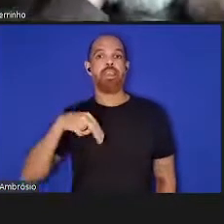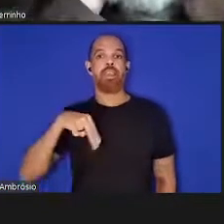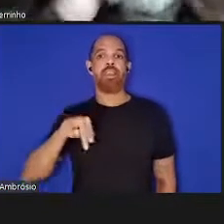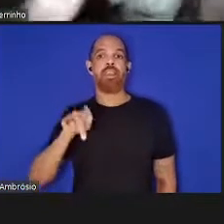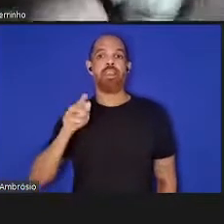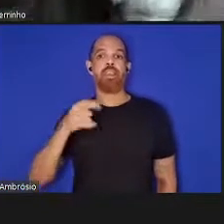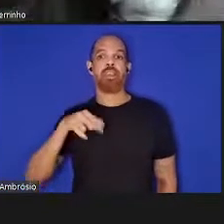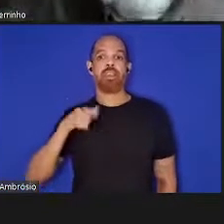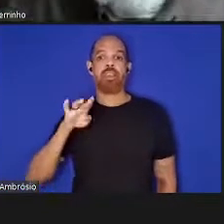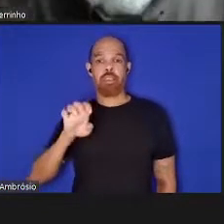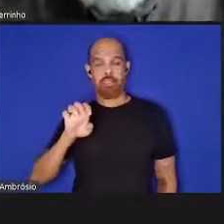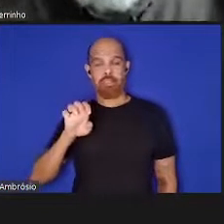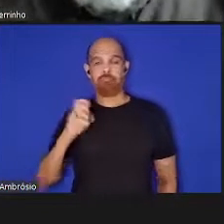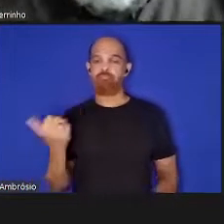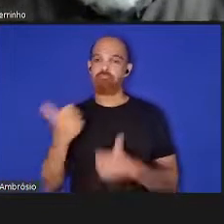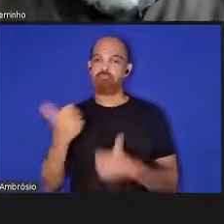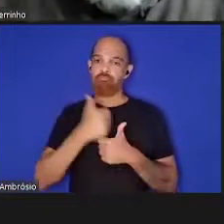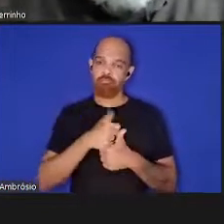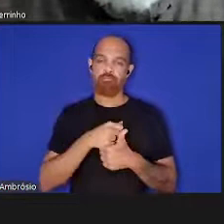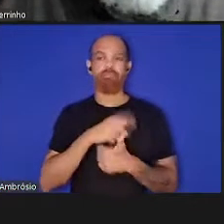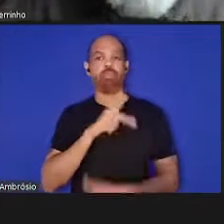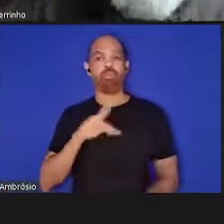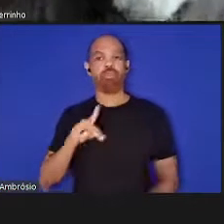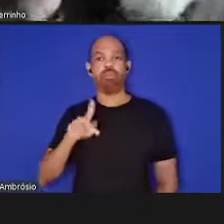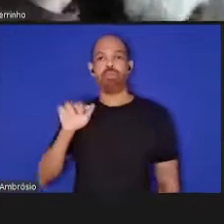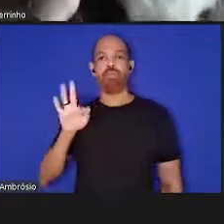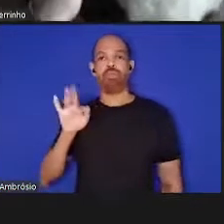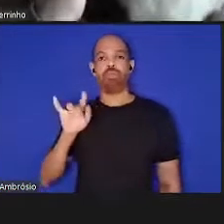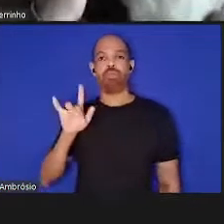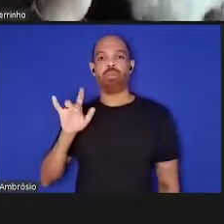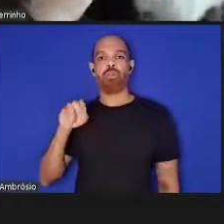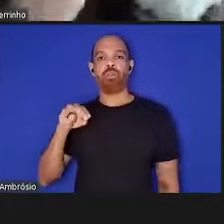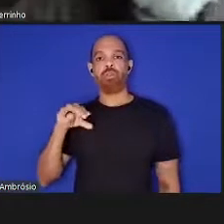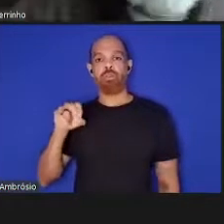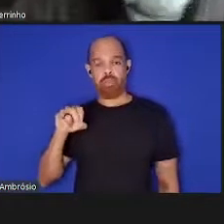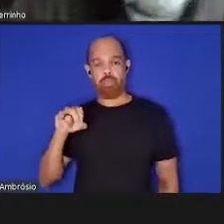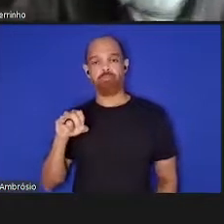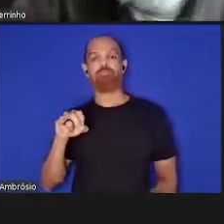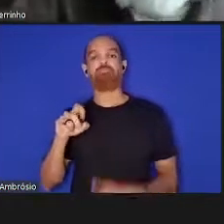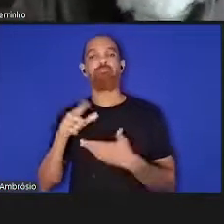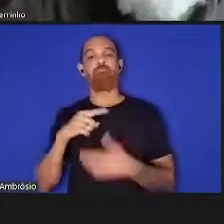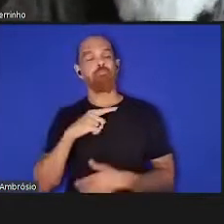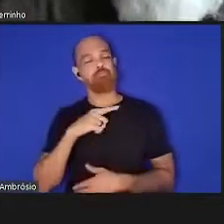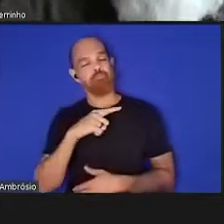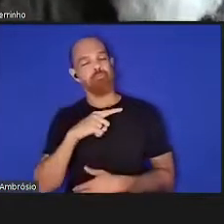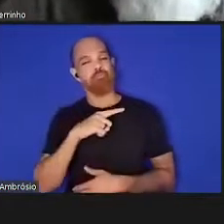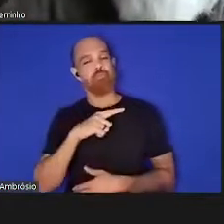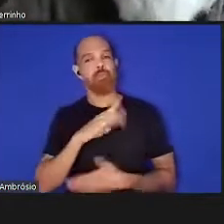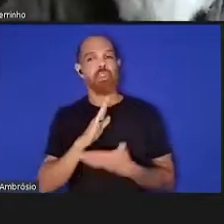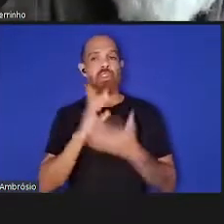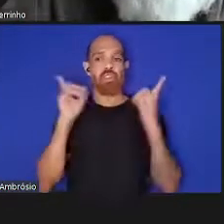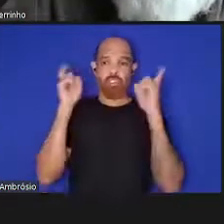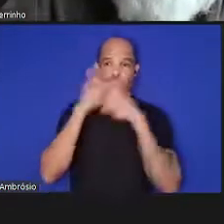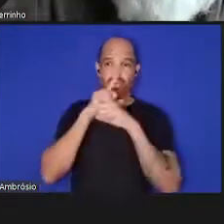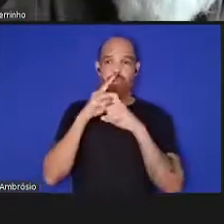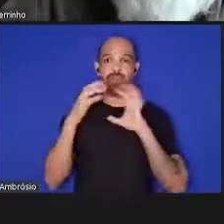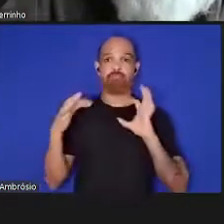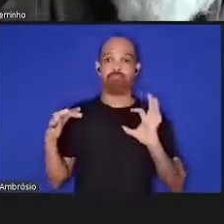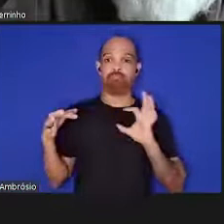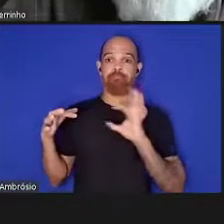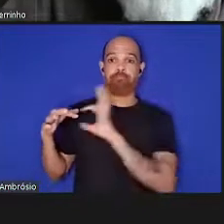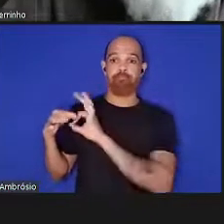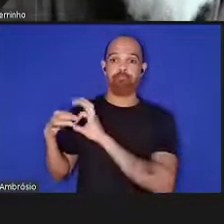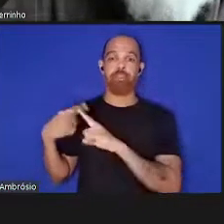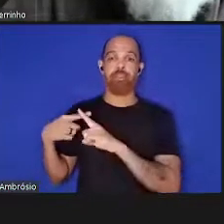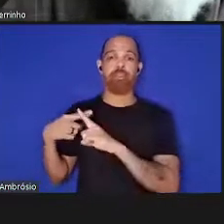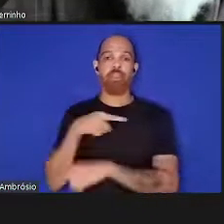professor Filomeno Fortes, diretor do Instituto, ele está a ter alguma dificuldade em ligar-se, porque ele está no momento em